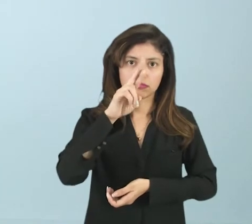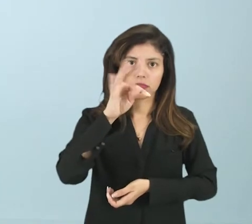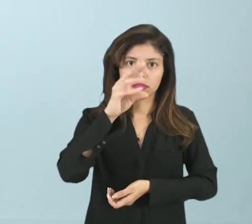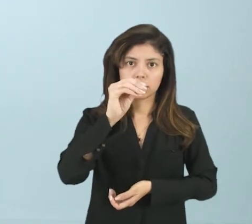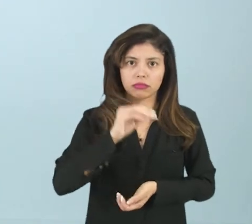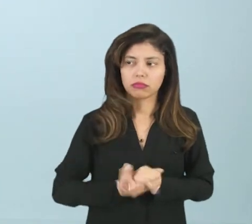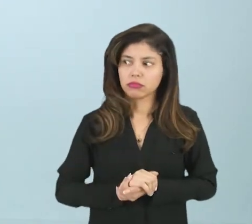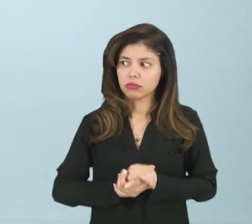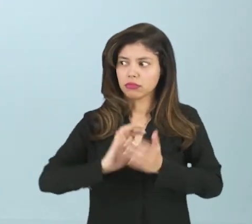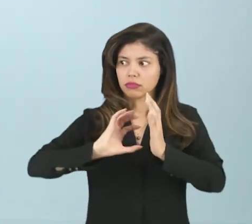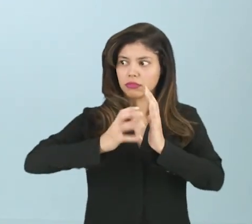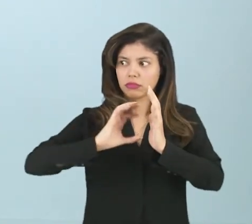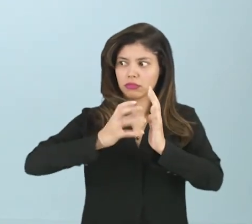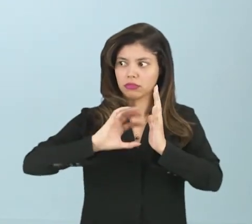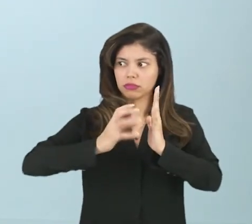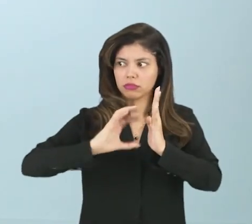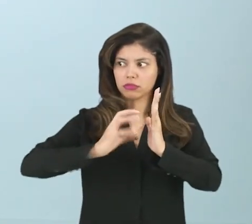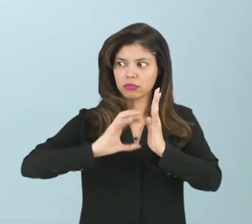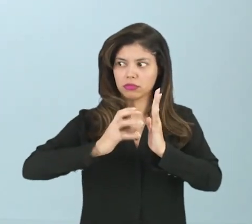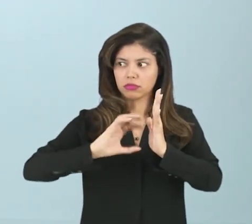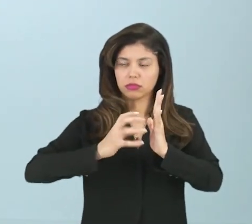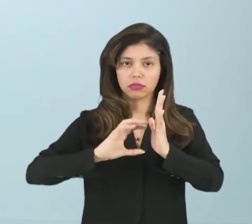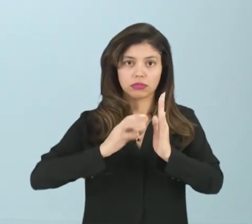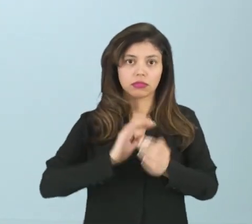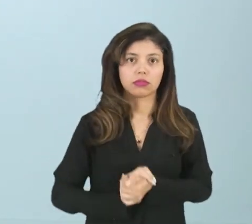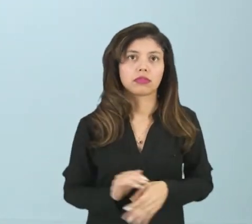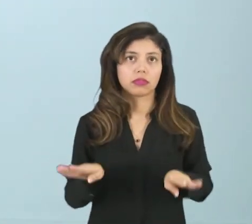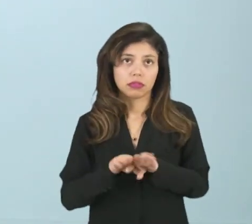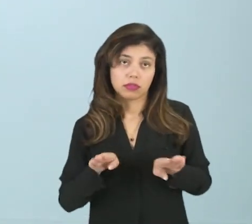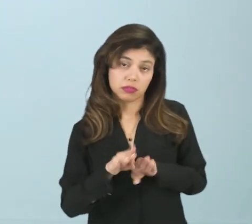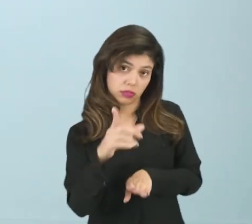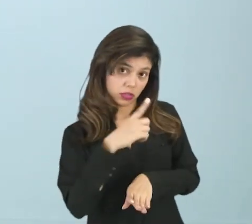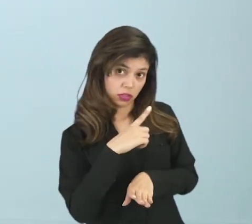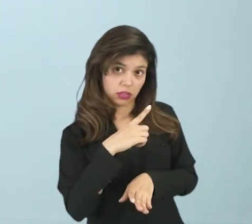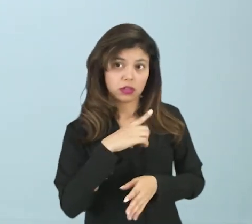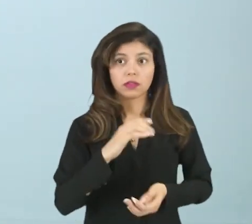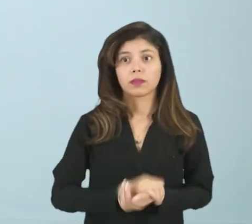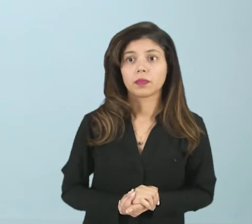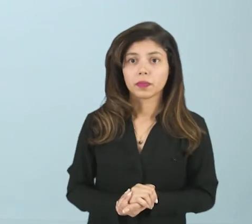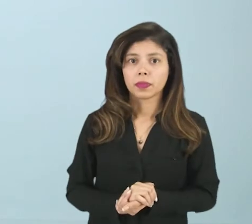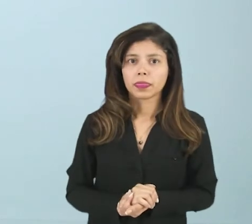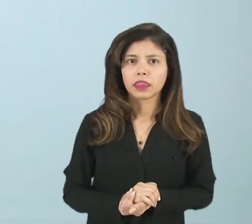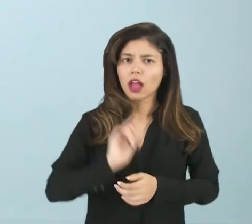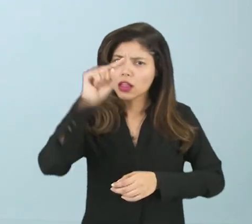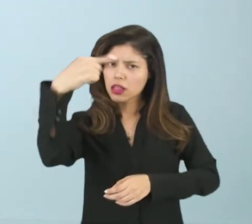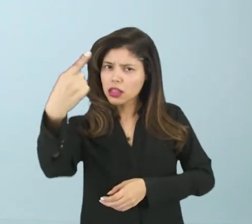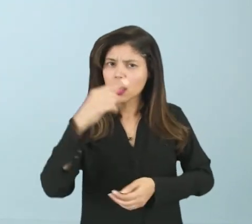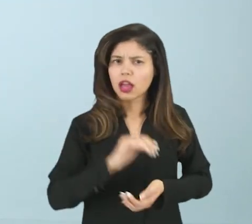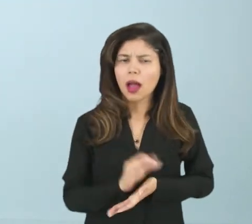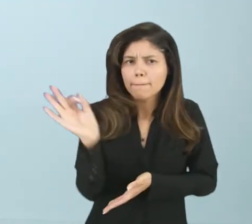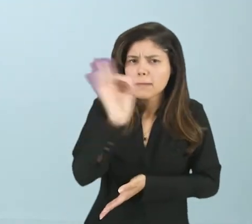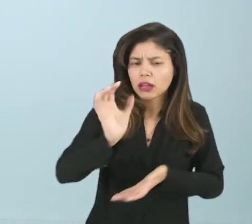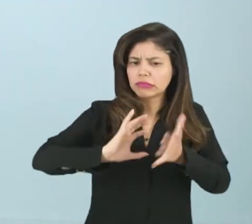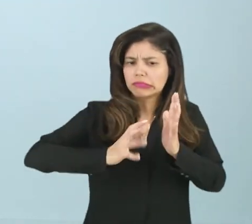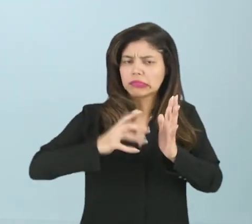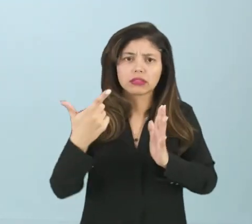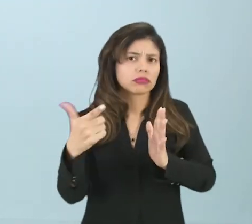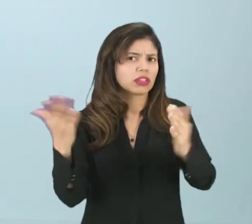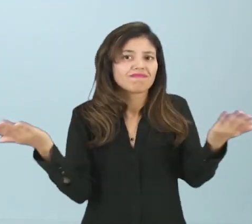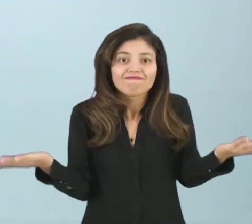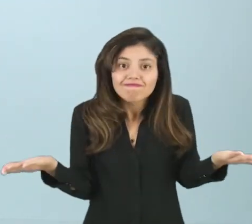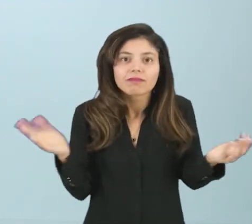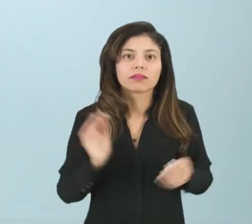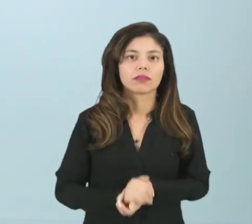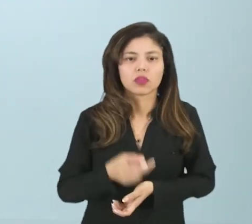partidos. Dificilmente você vai ter um deputado que realmente esteja lá, sem partido nenhum, né, que